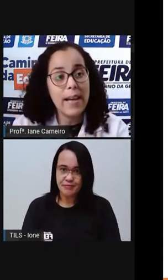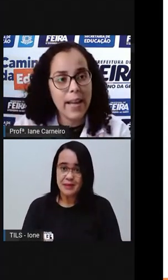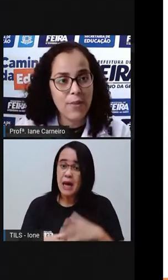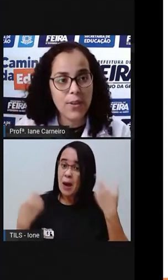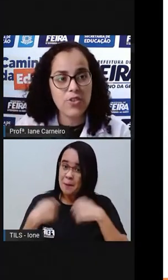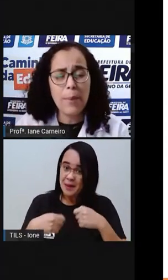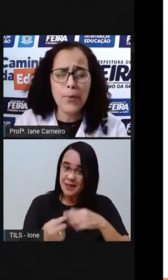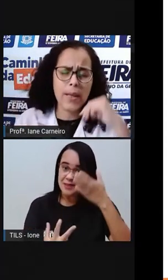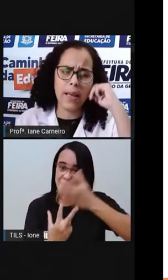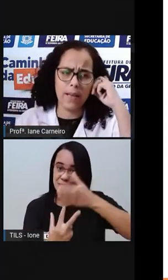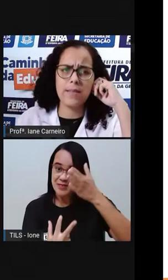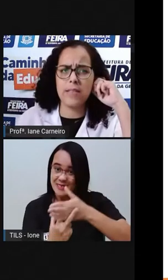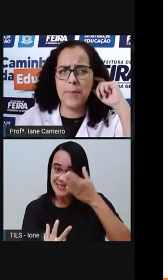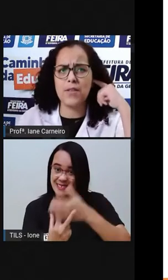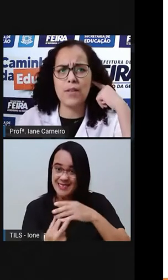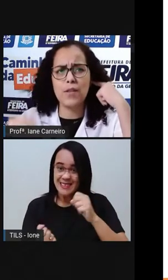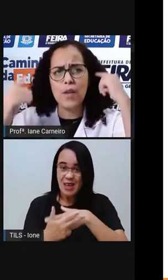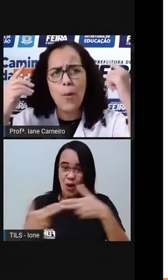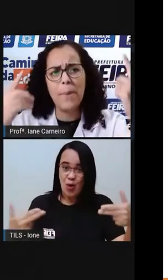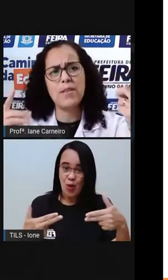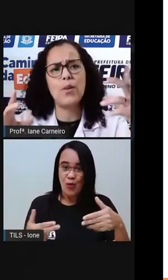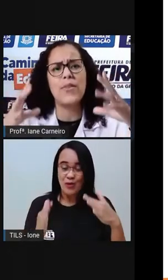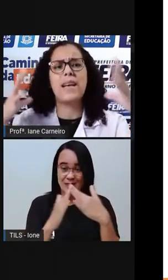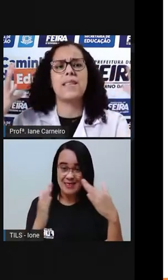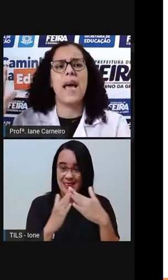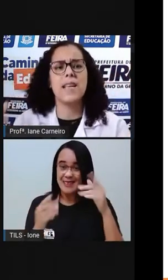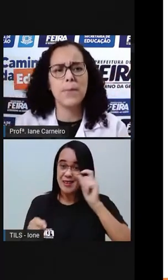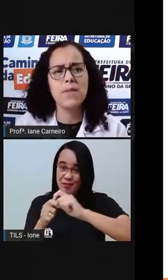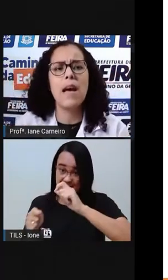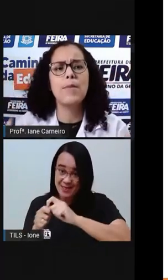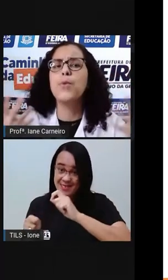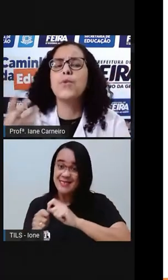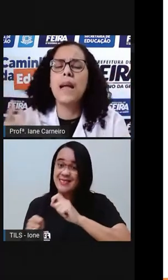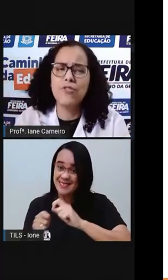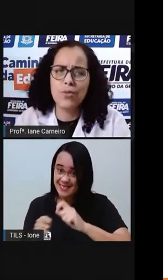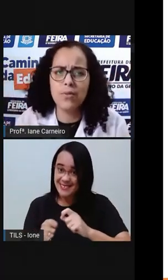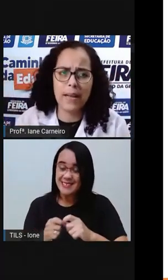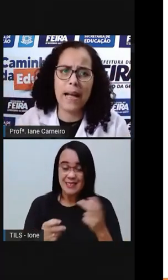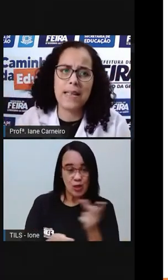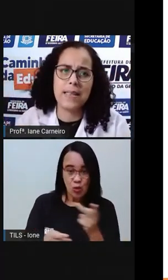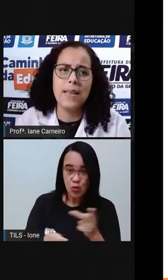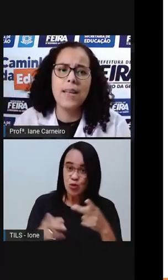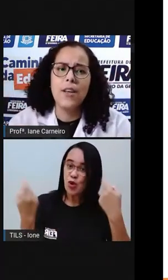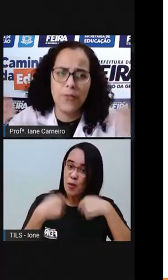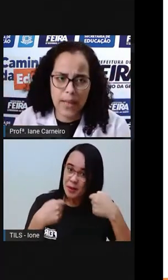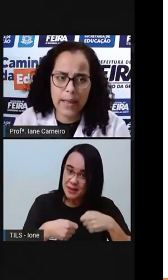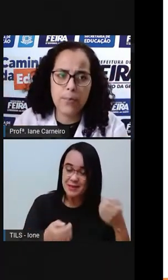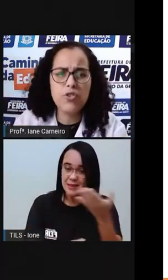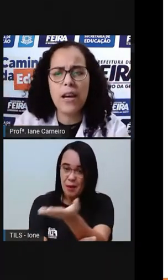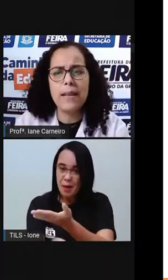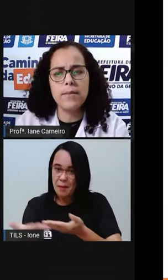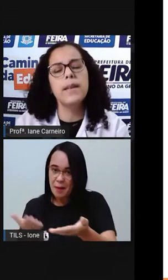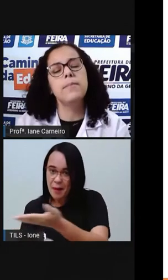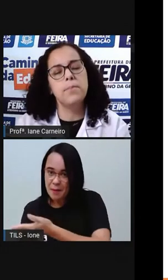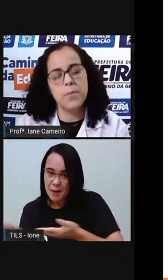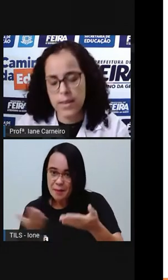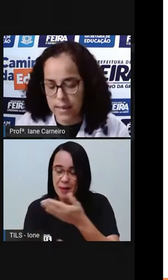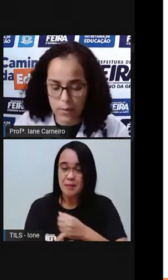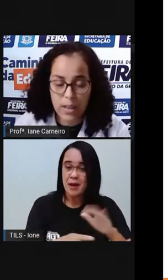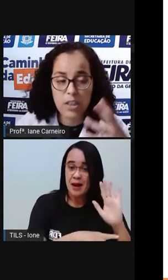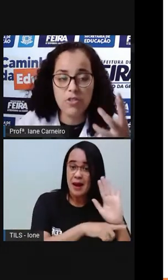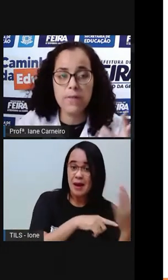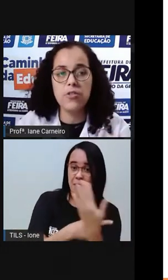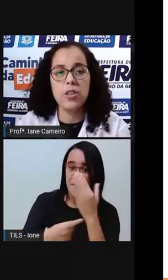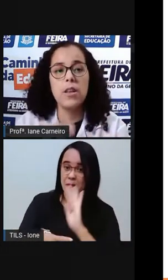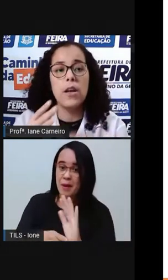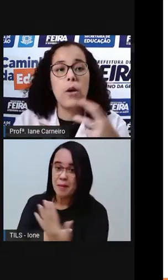tarefas, né? Porque se a pessoa, se só uma pessoa ficasse responsável por cuidar de todos da casa, ficaria puxado, né? Pois é,